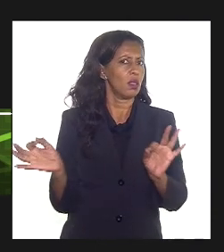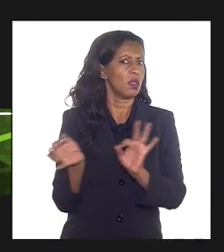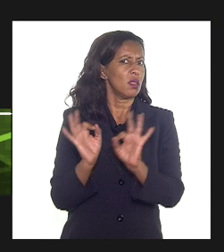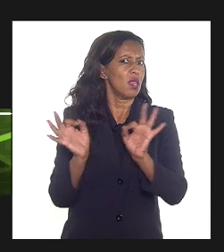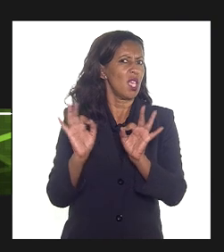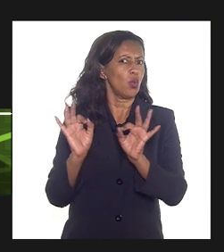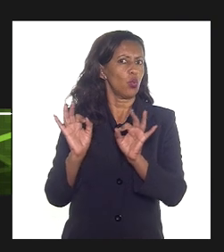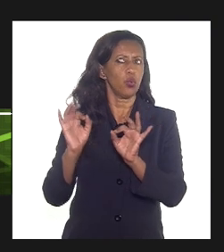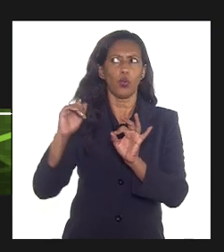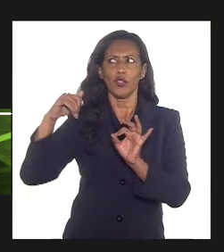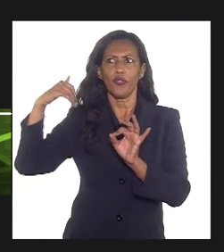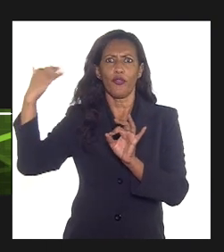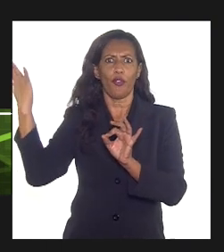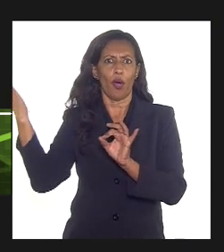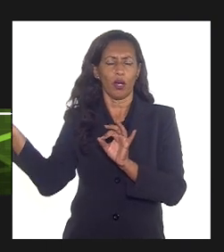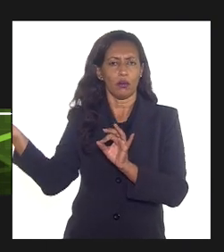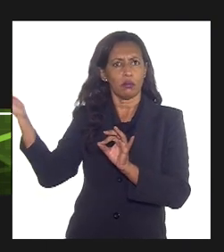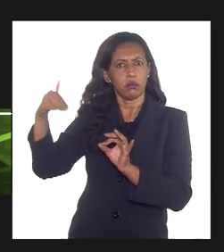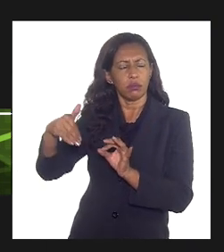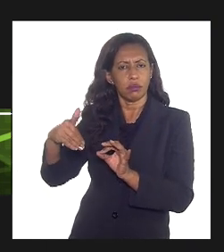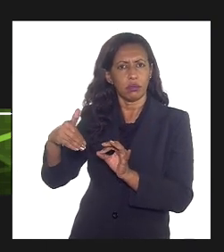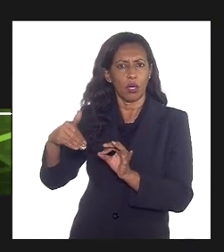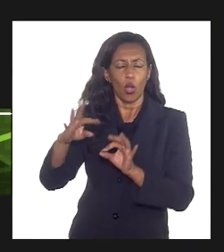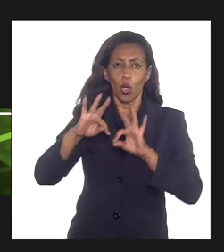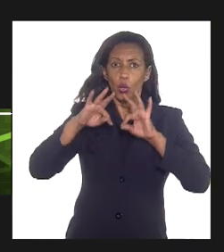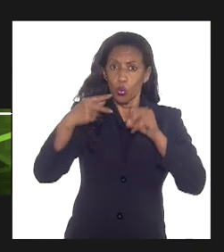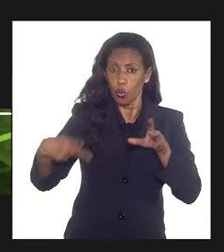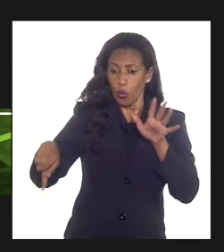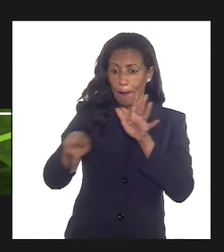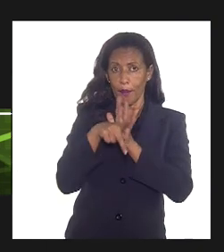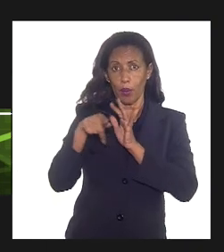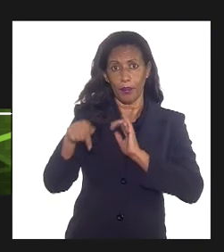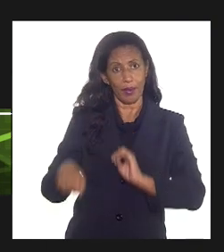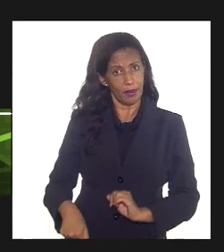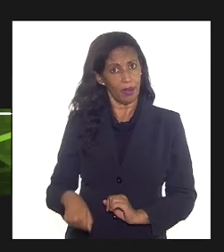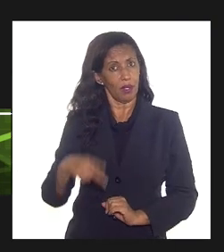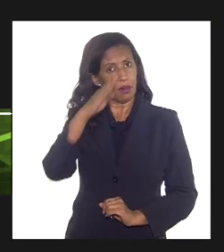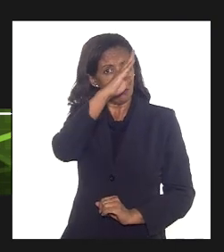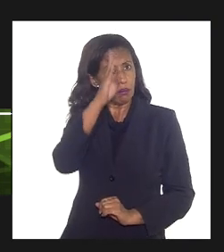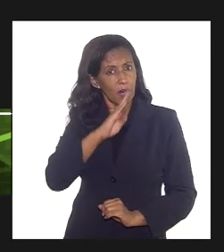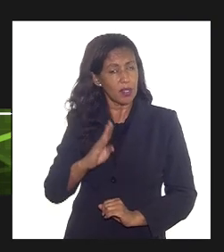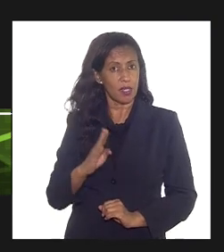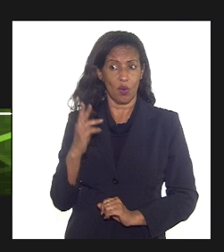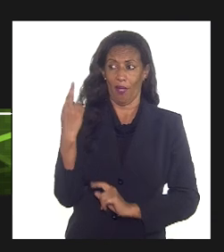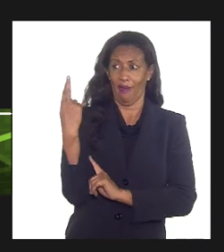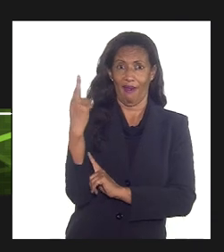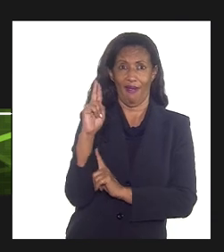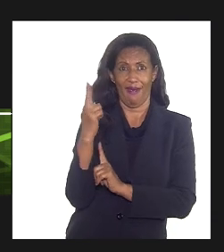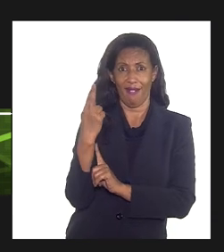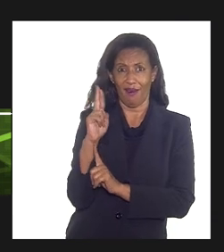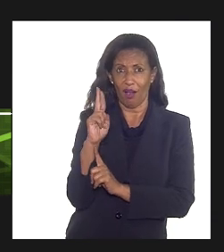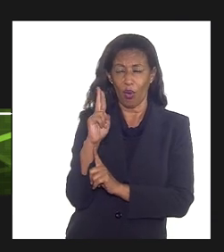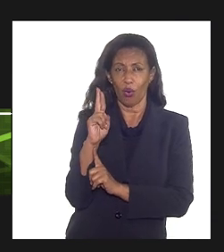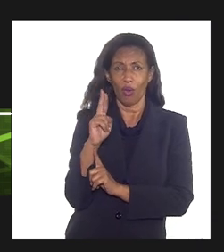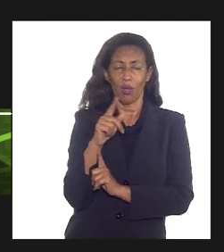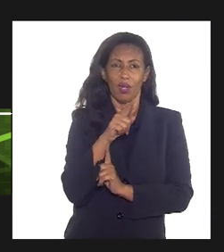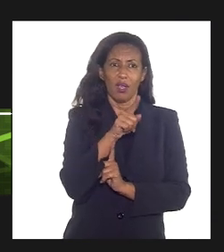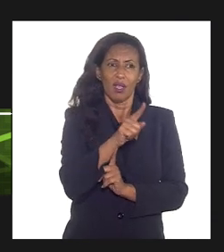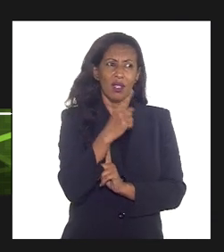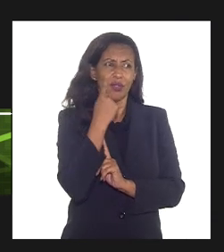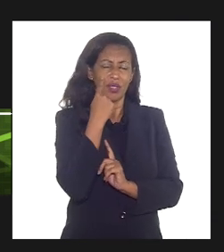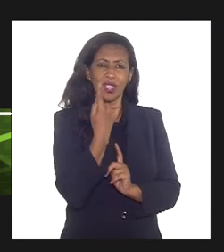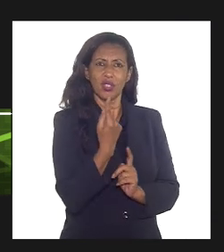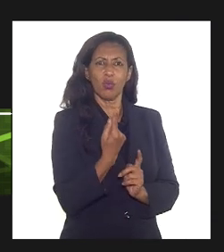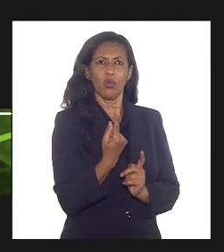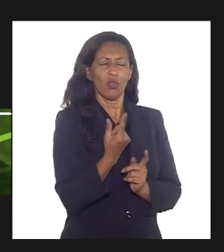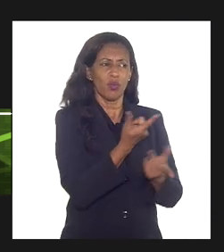importado, o percentual é feito no Brasil em real. E os senhores estão dolarizando tudo nos tempos